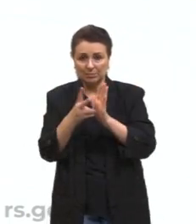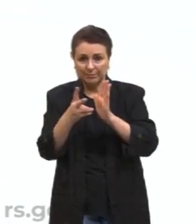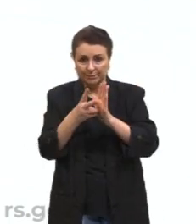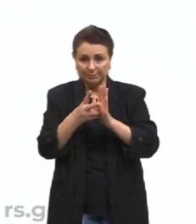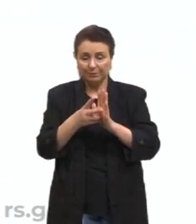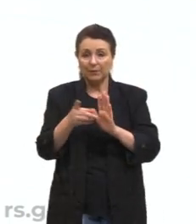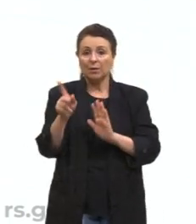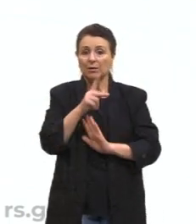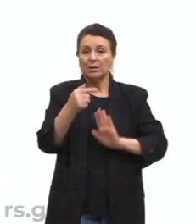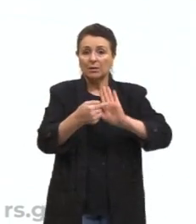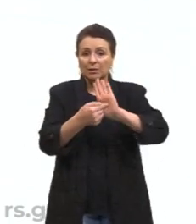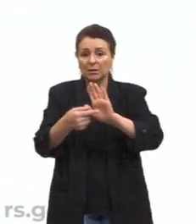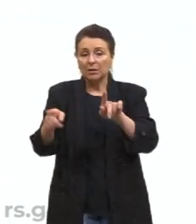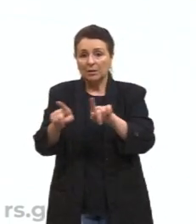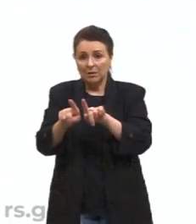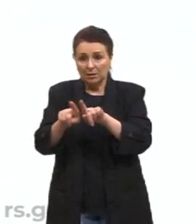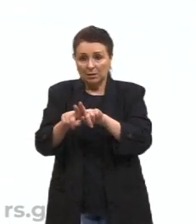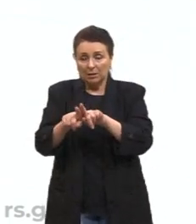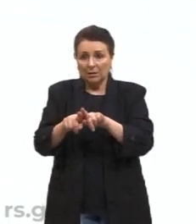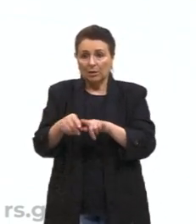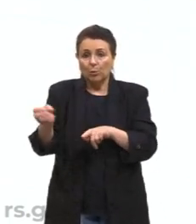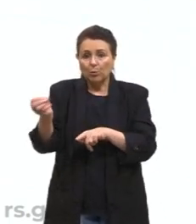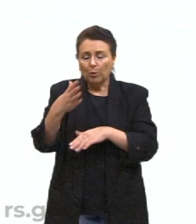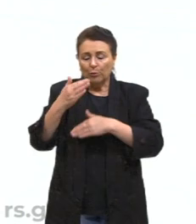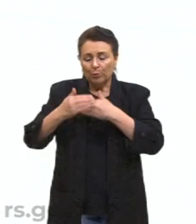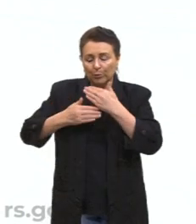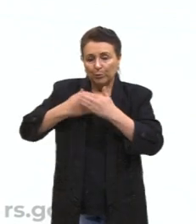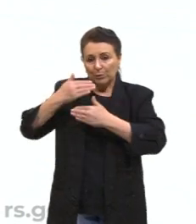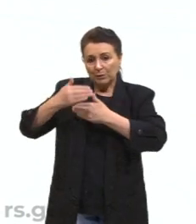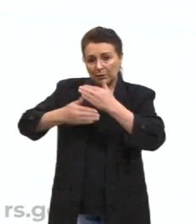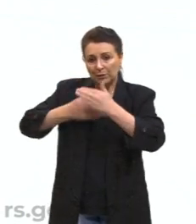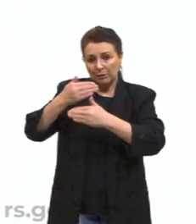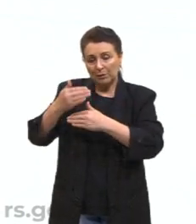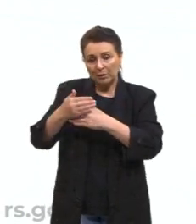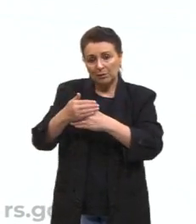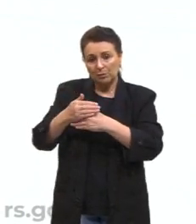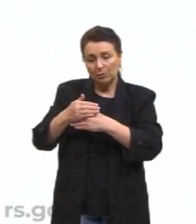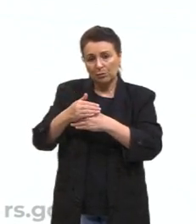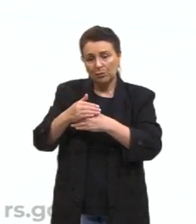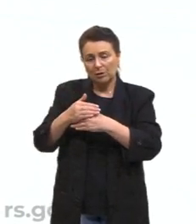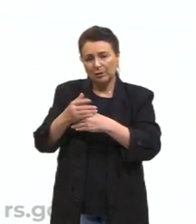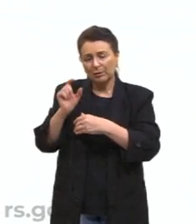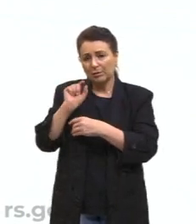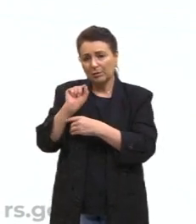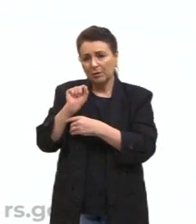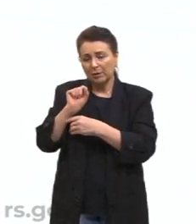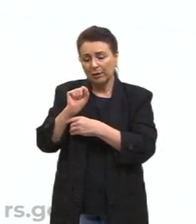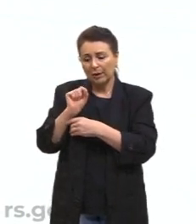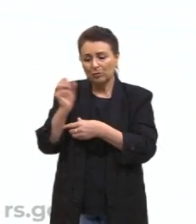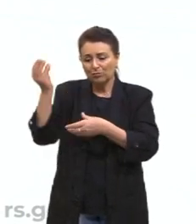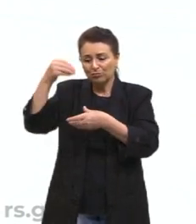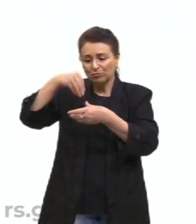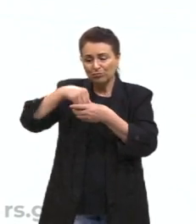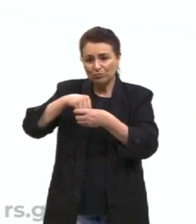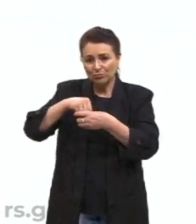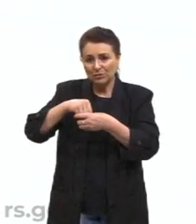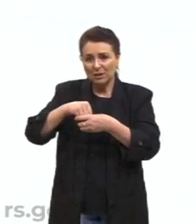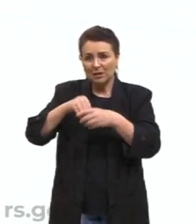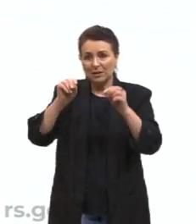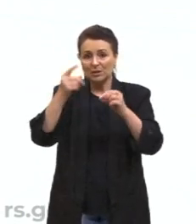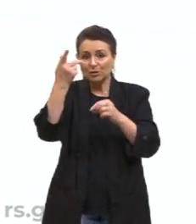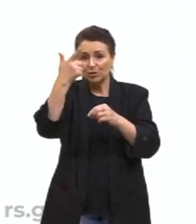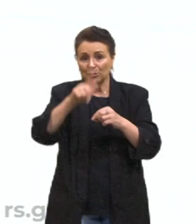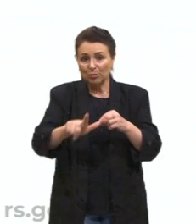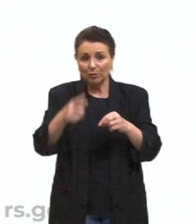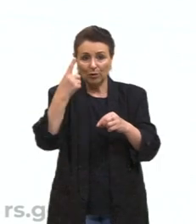vocês, a gente viu que o novo processo que foi instaurado, né? Esse novo arco é justamente